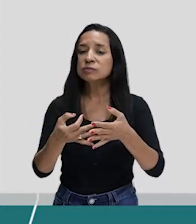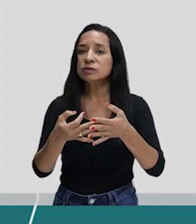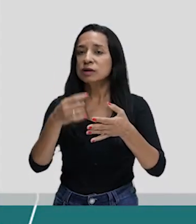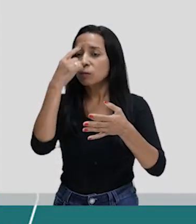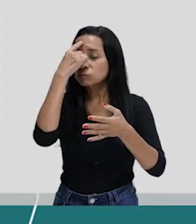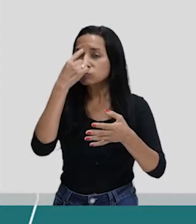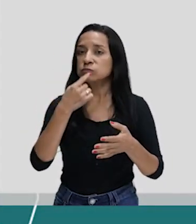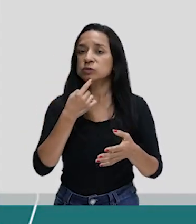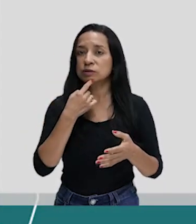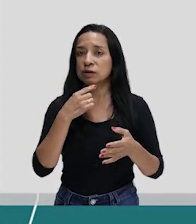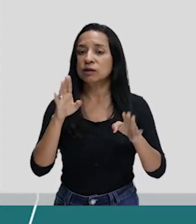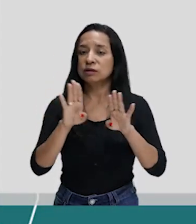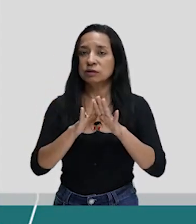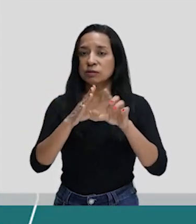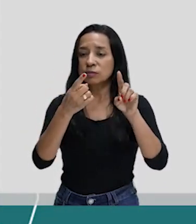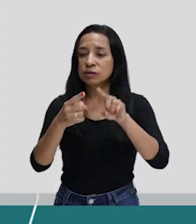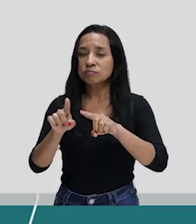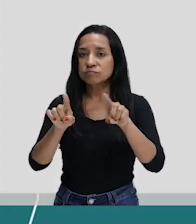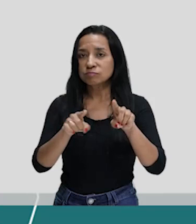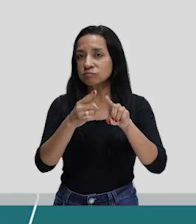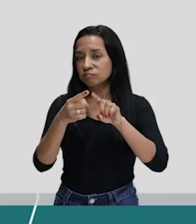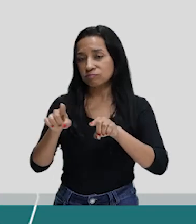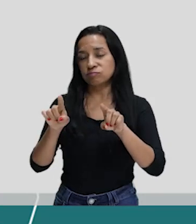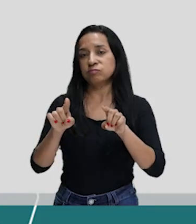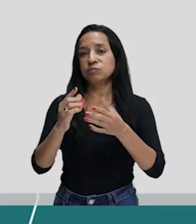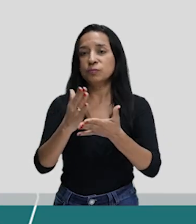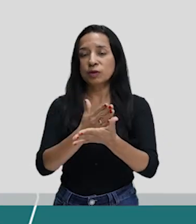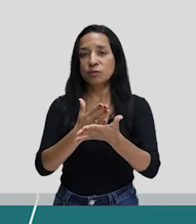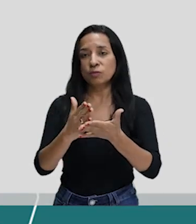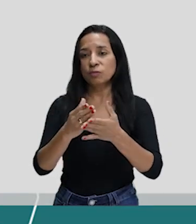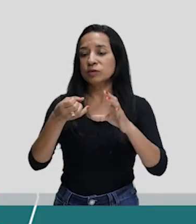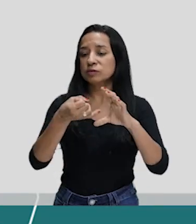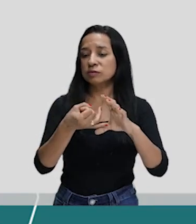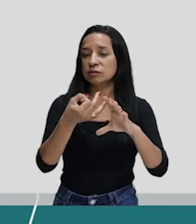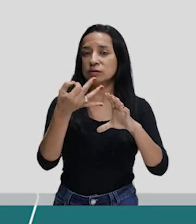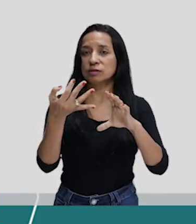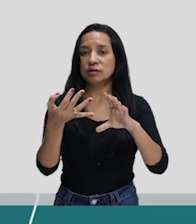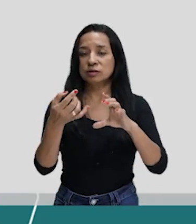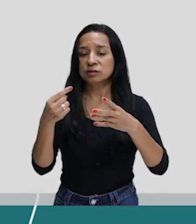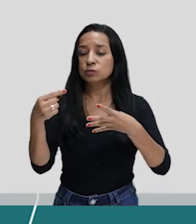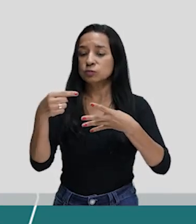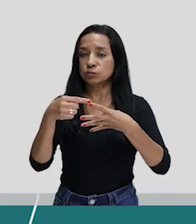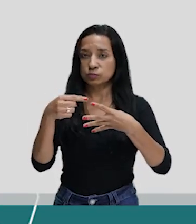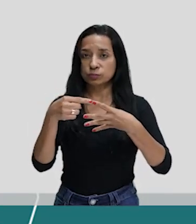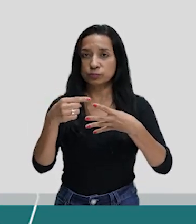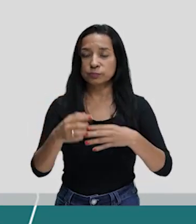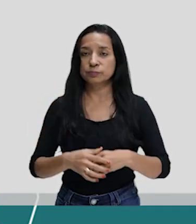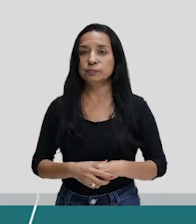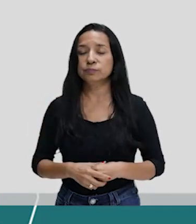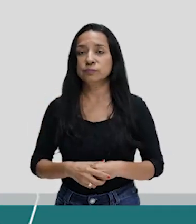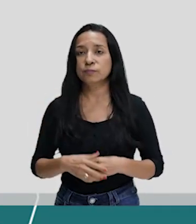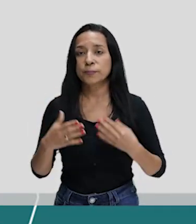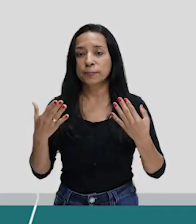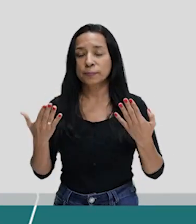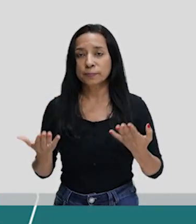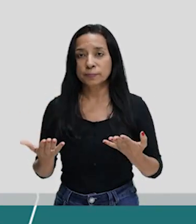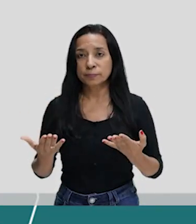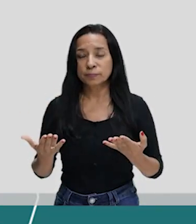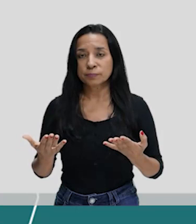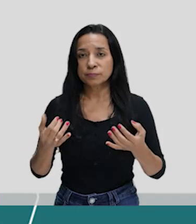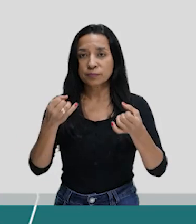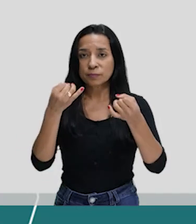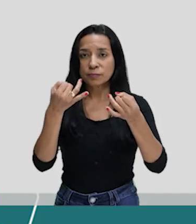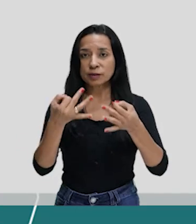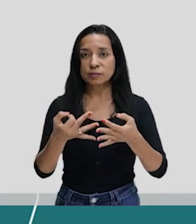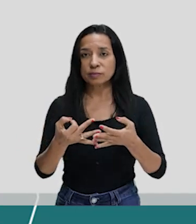também canções, alguma, uma ou outra canção com características do simbolismo. E aí, vamos falar,